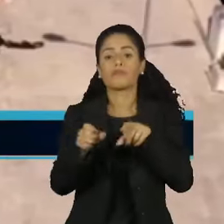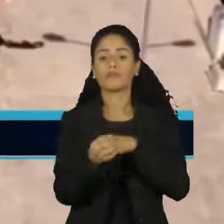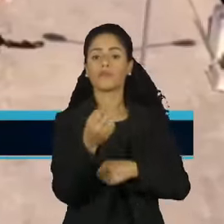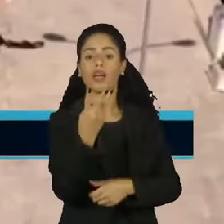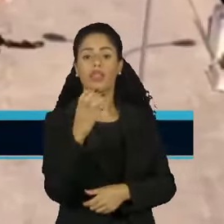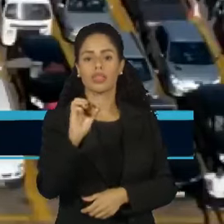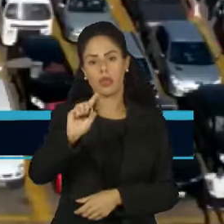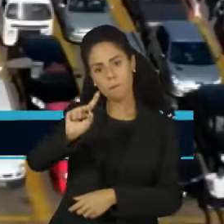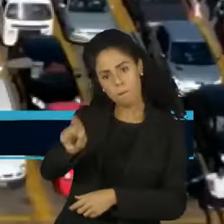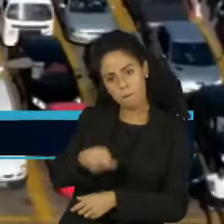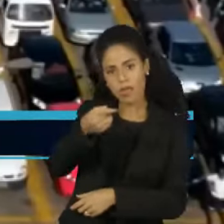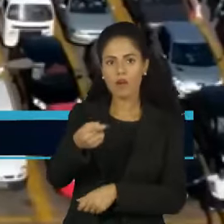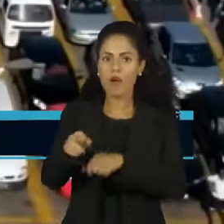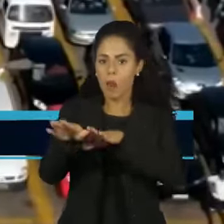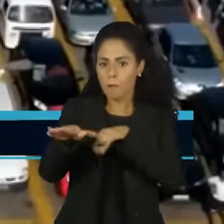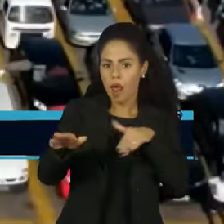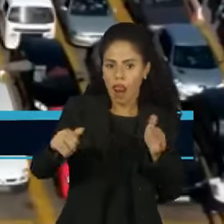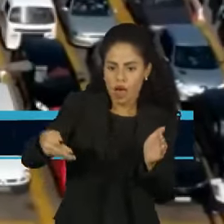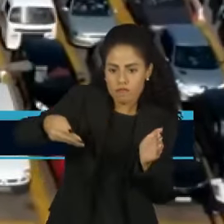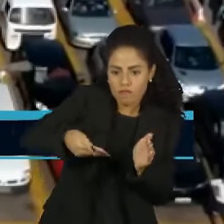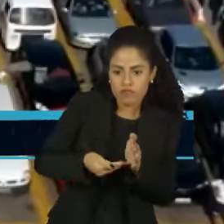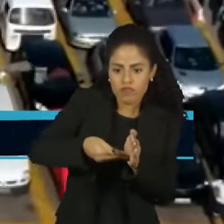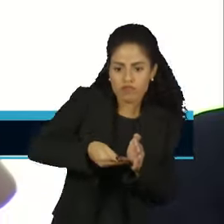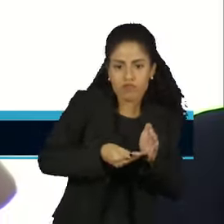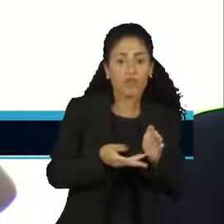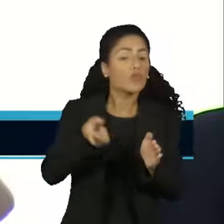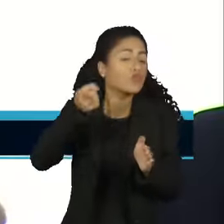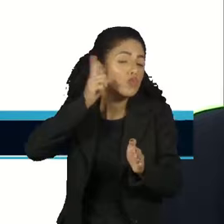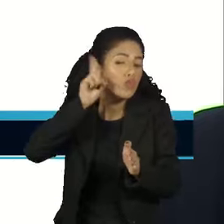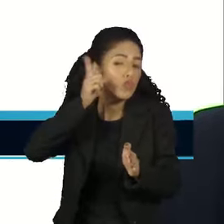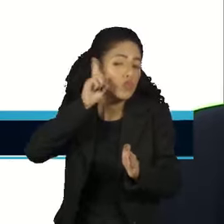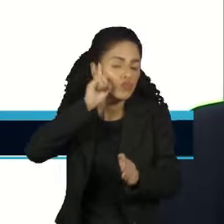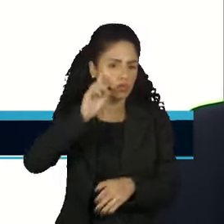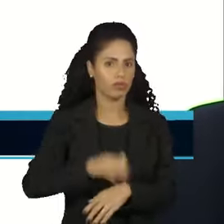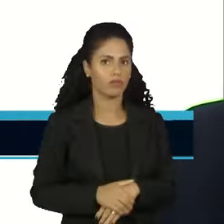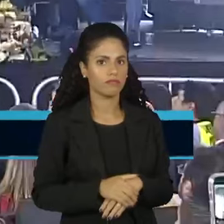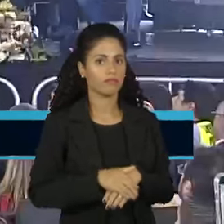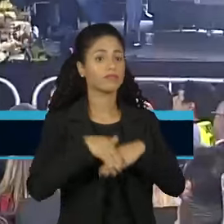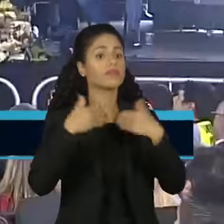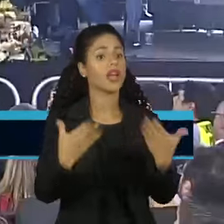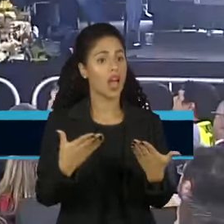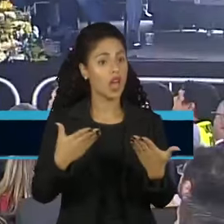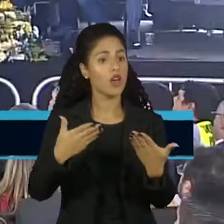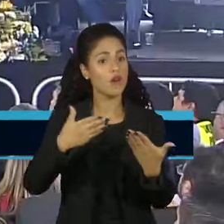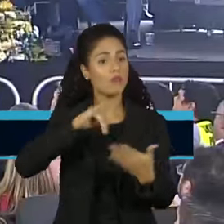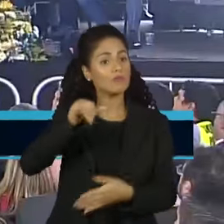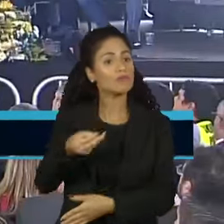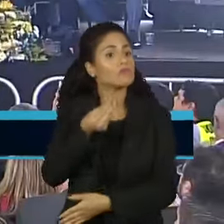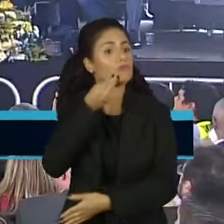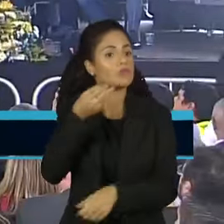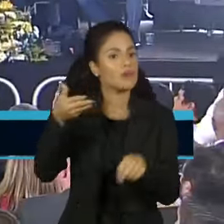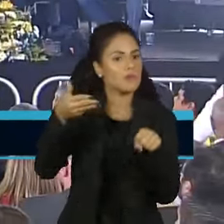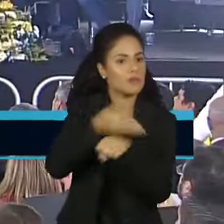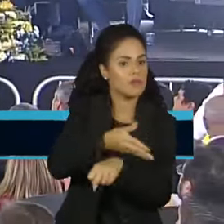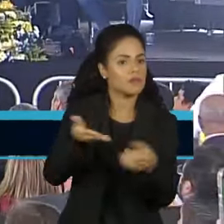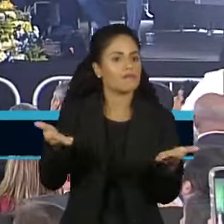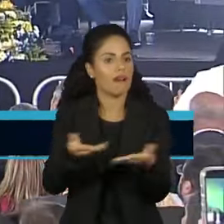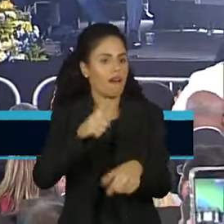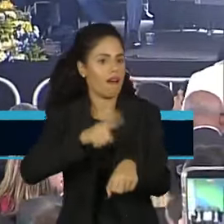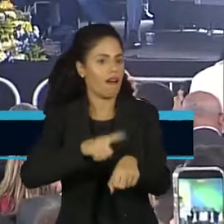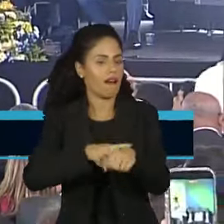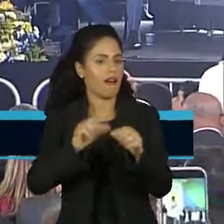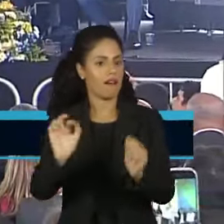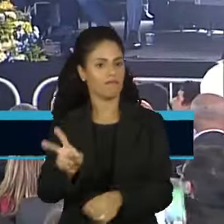mil carros fazem a travessia por balsa todos os dias. Talvez eu seja um privilegiado de estar participando desse momento emblemático,